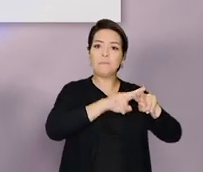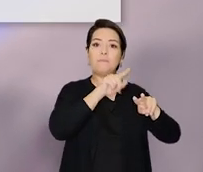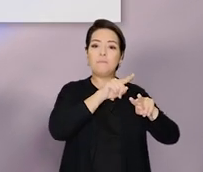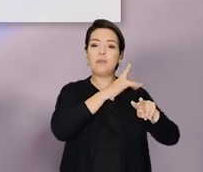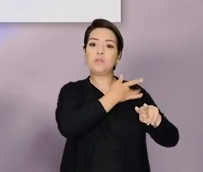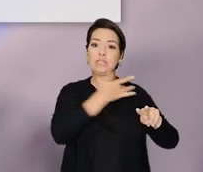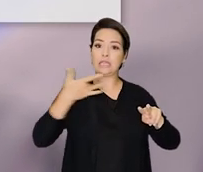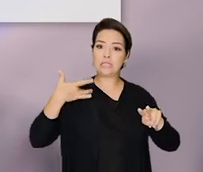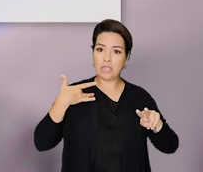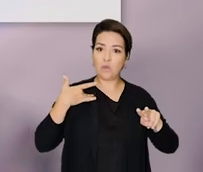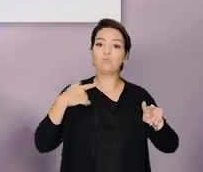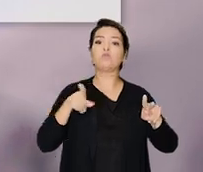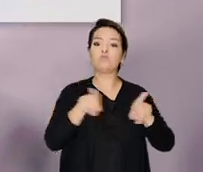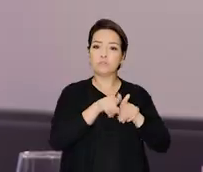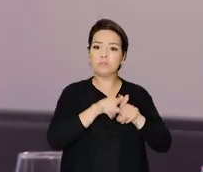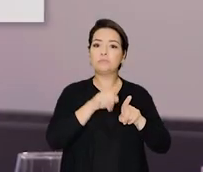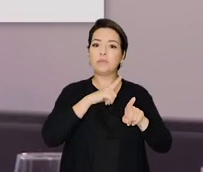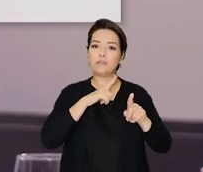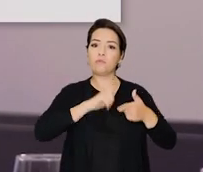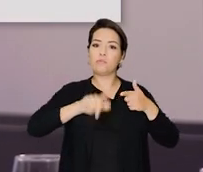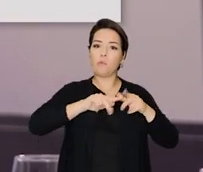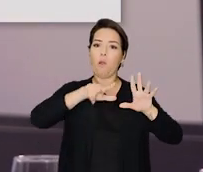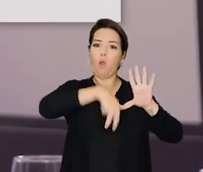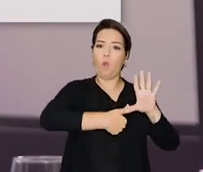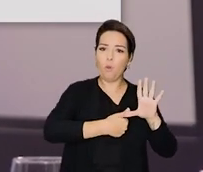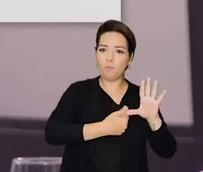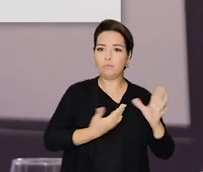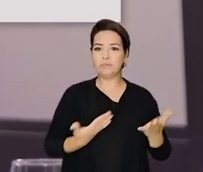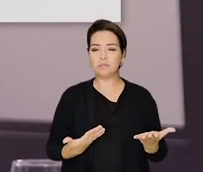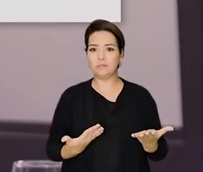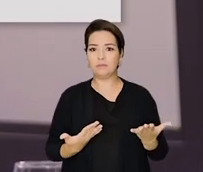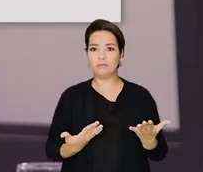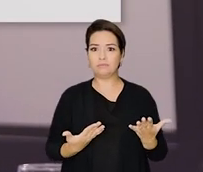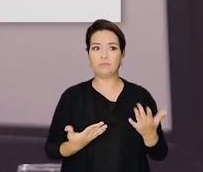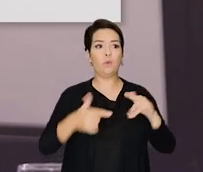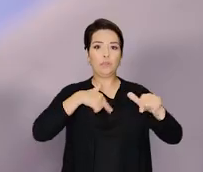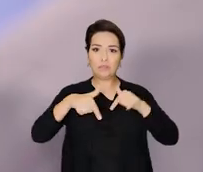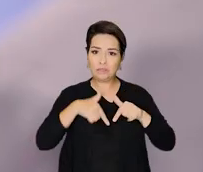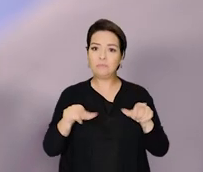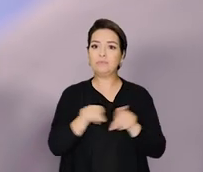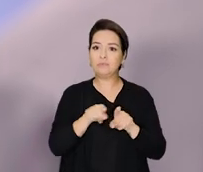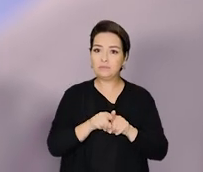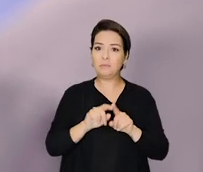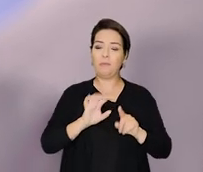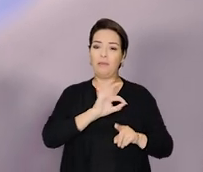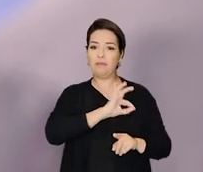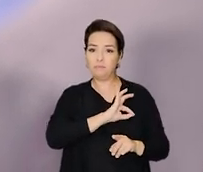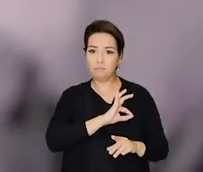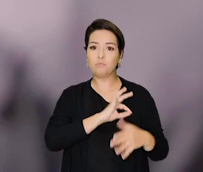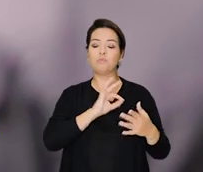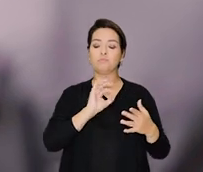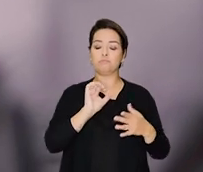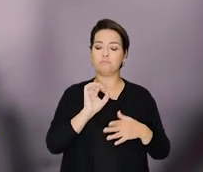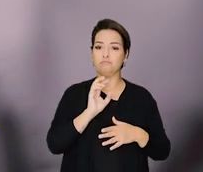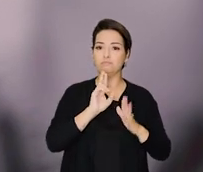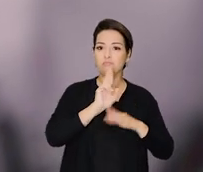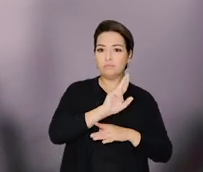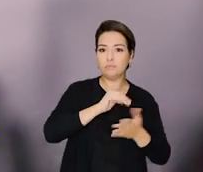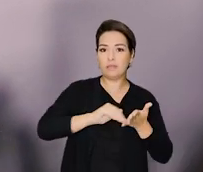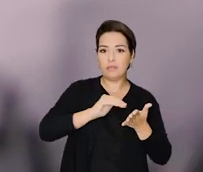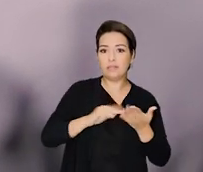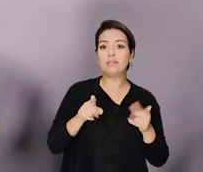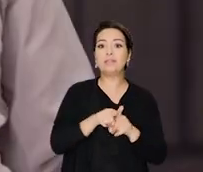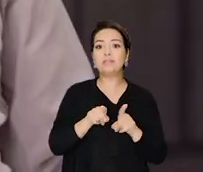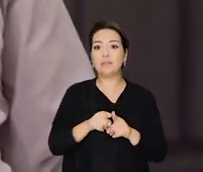desvio de verba na saúde. E no emprego. Então, assim, são as áreas mais cruciais para a vida melhorar. A gente não pode ter um